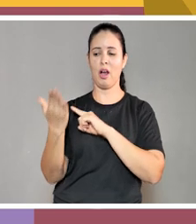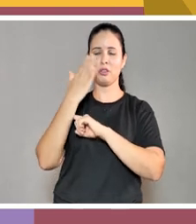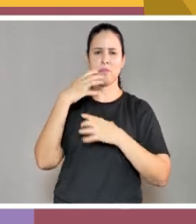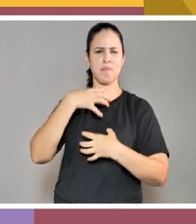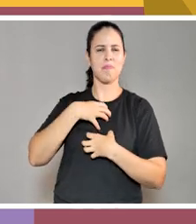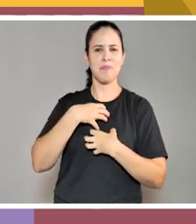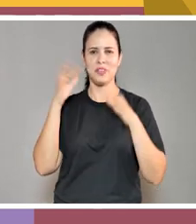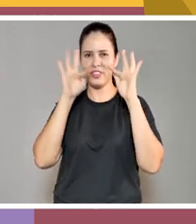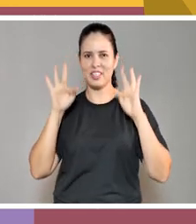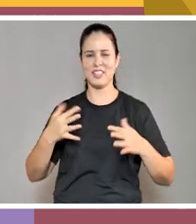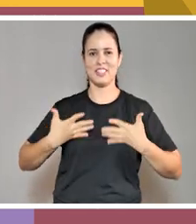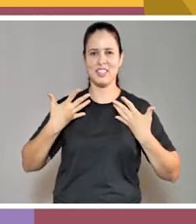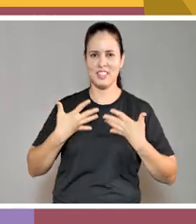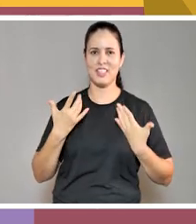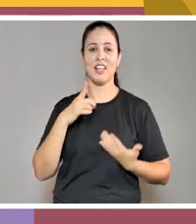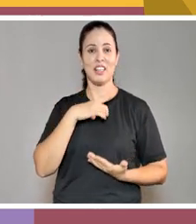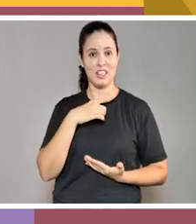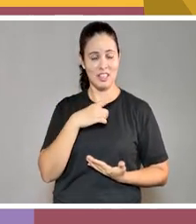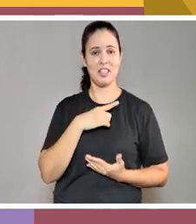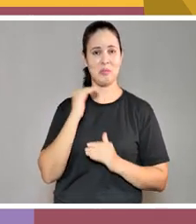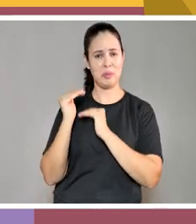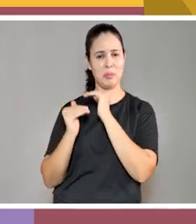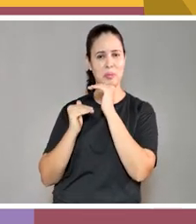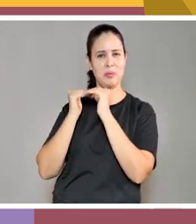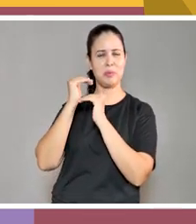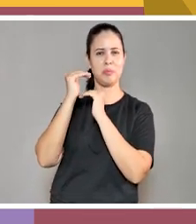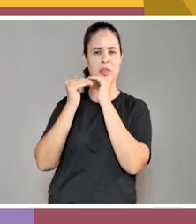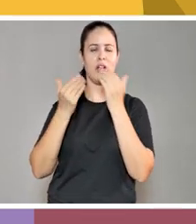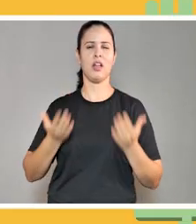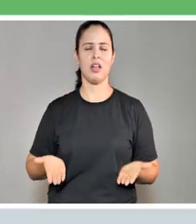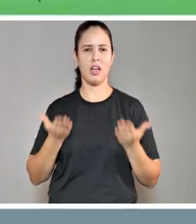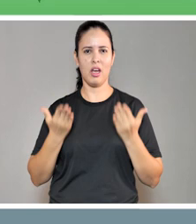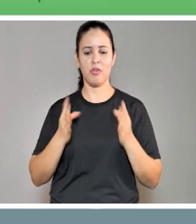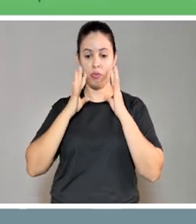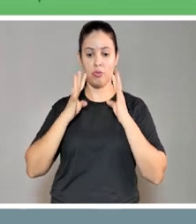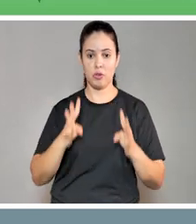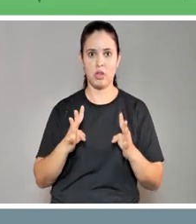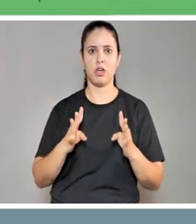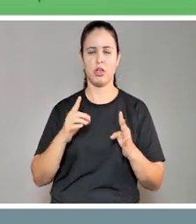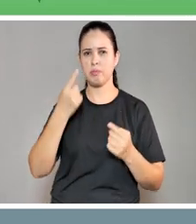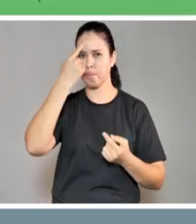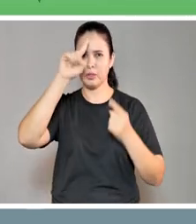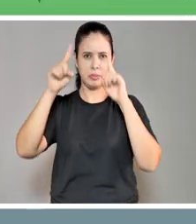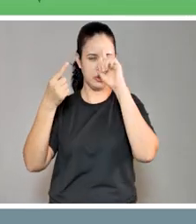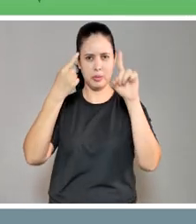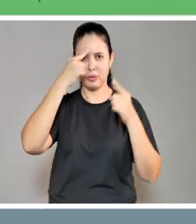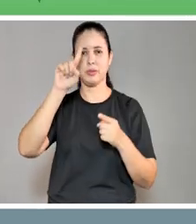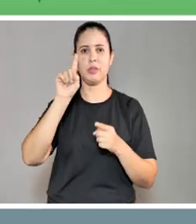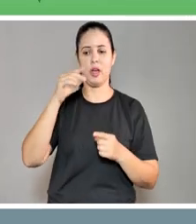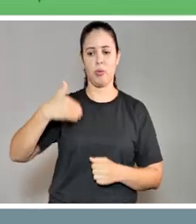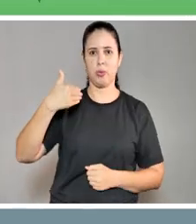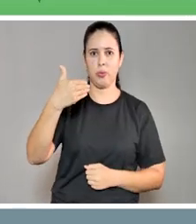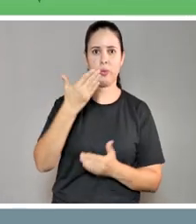a endorfina, sentimento de felicidade e produtividade, você se sentirá mais leve, focado e com bastante criatividade para